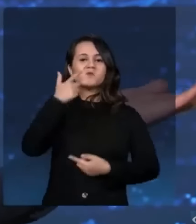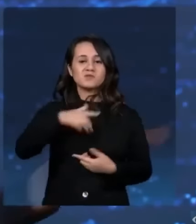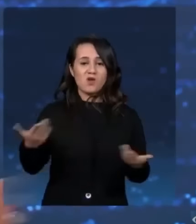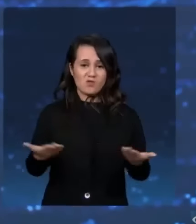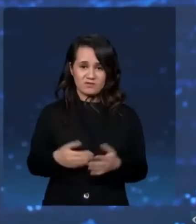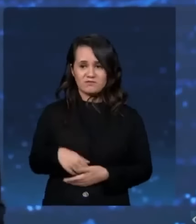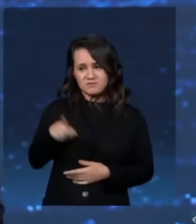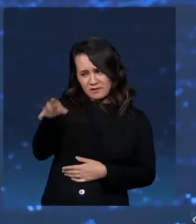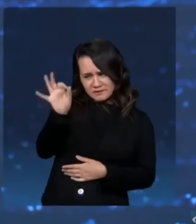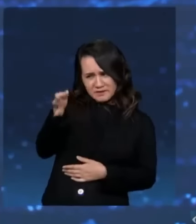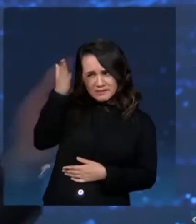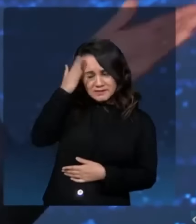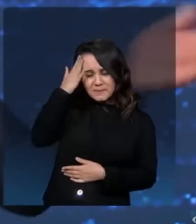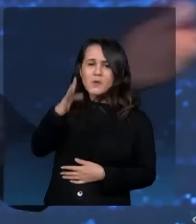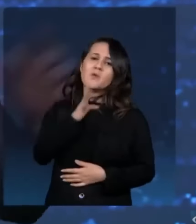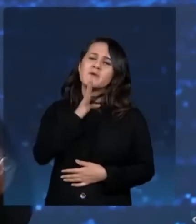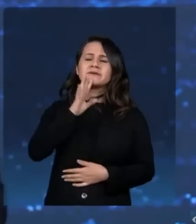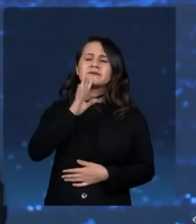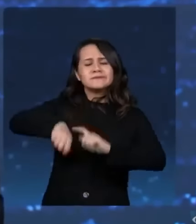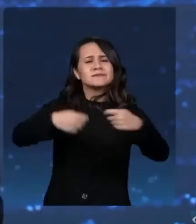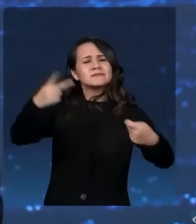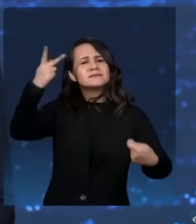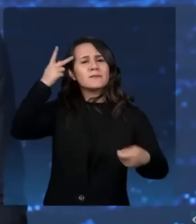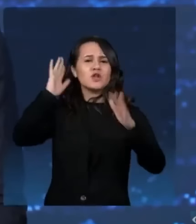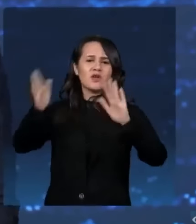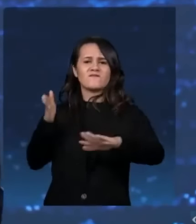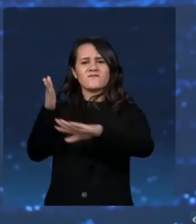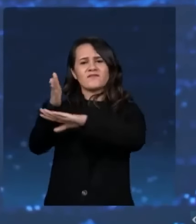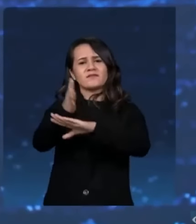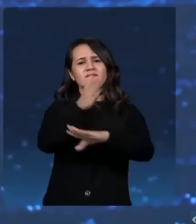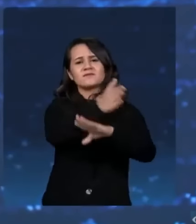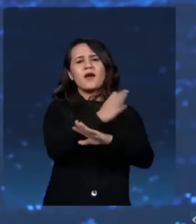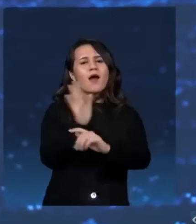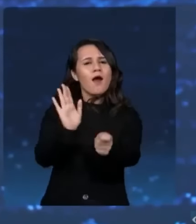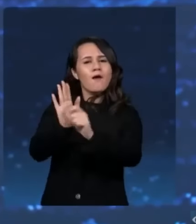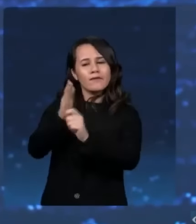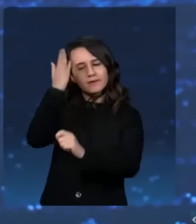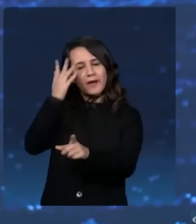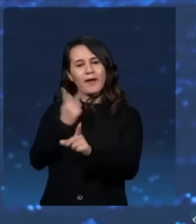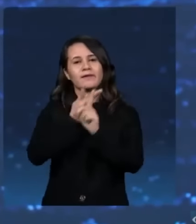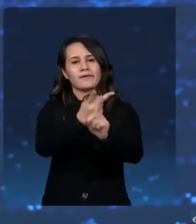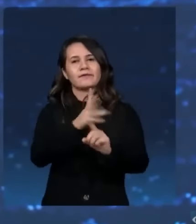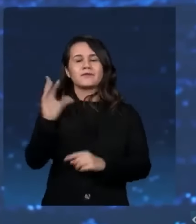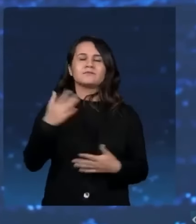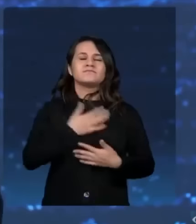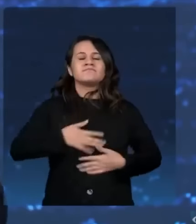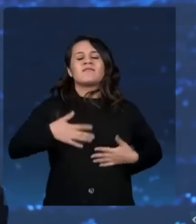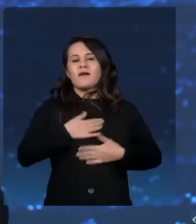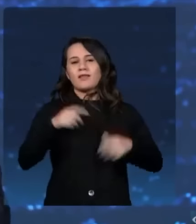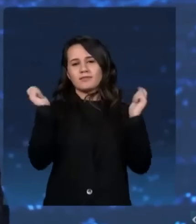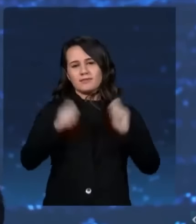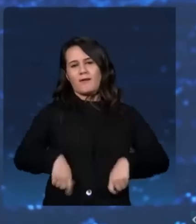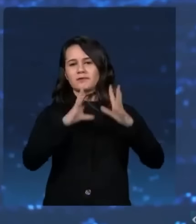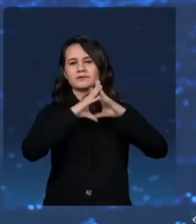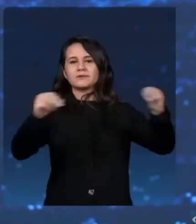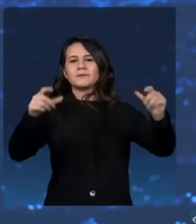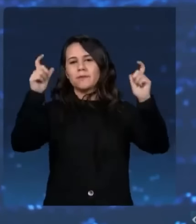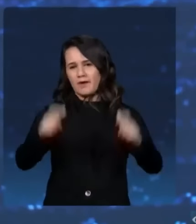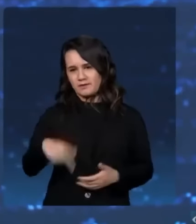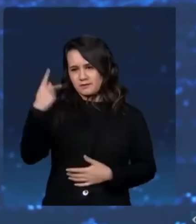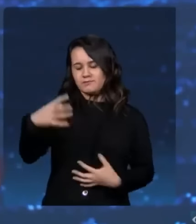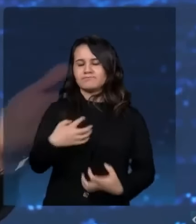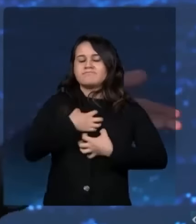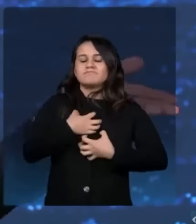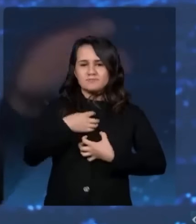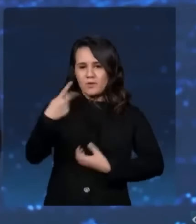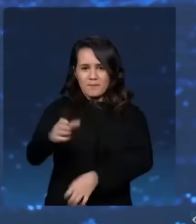Você realmente conhece a cidade de São Paulo, você deve ter ido em todas as biqueiras atrás daquilo que mais te agrada, para ir a sumir desse estado emocional seu.